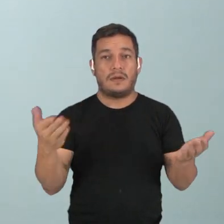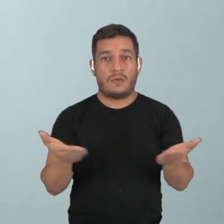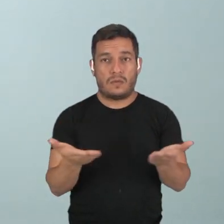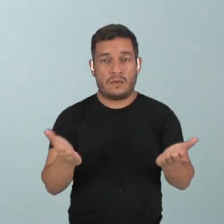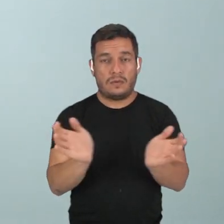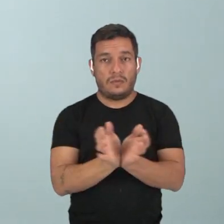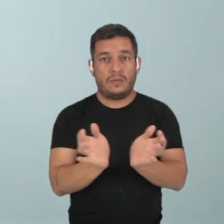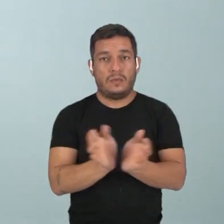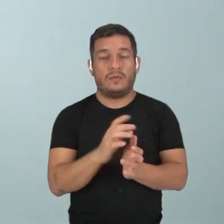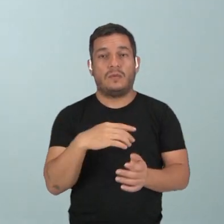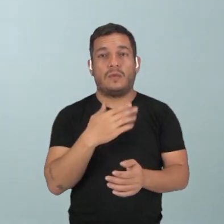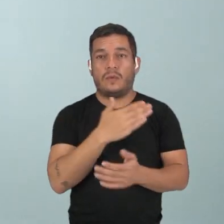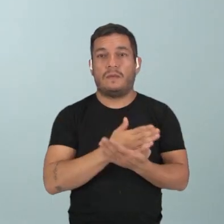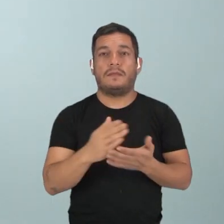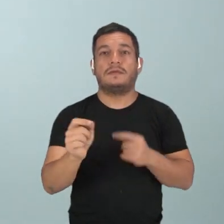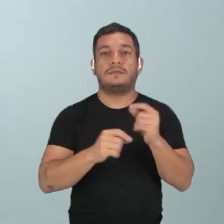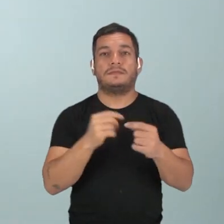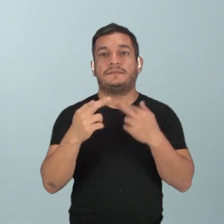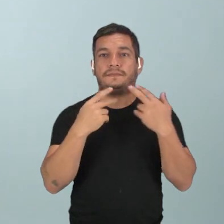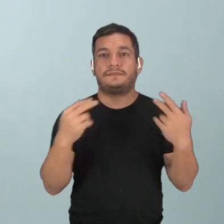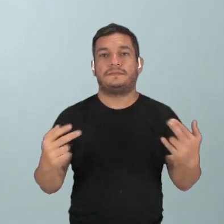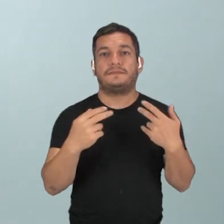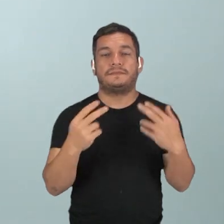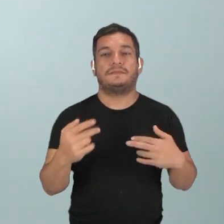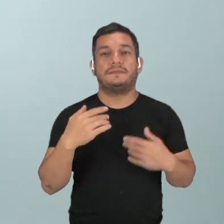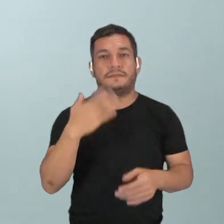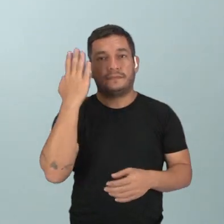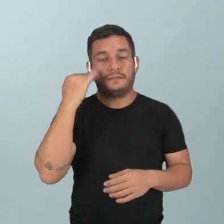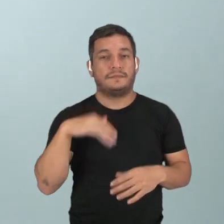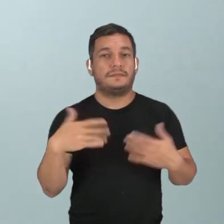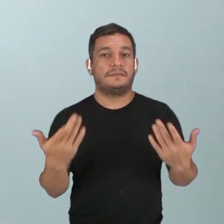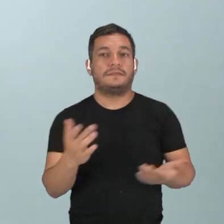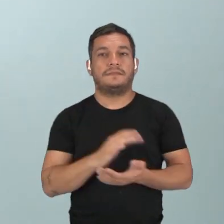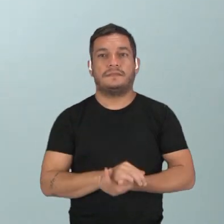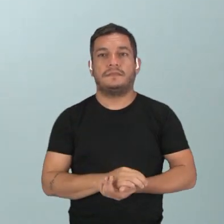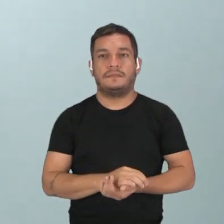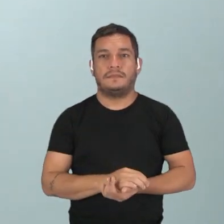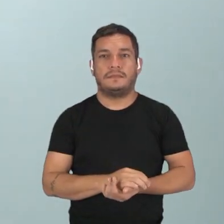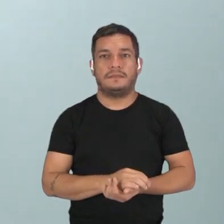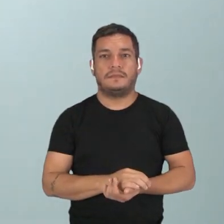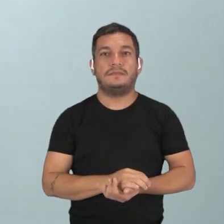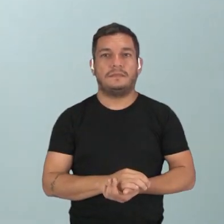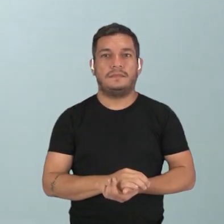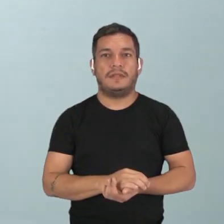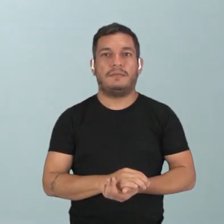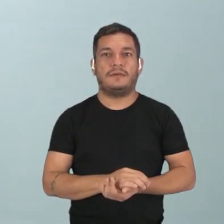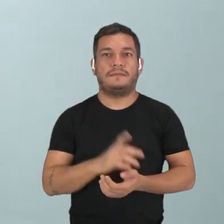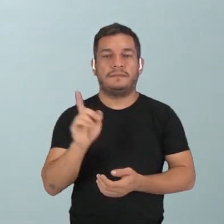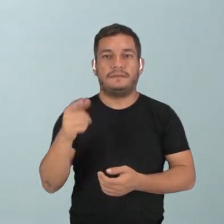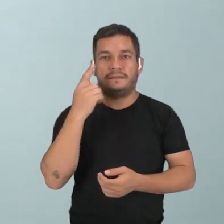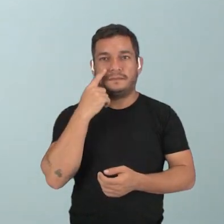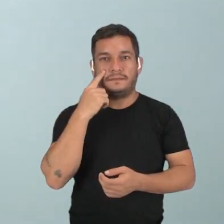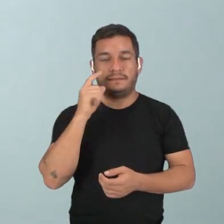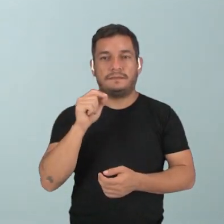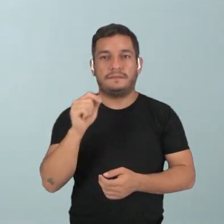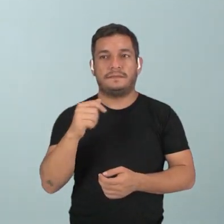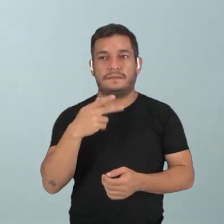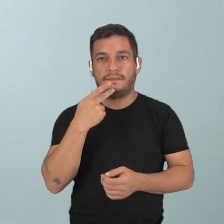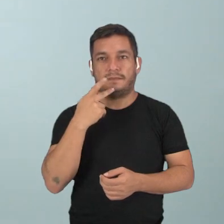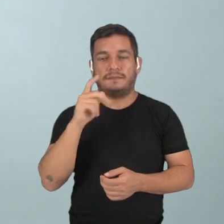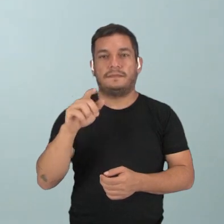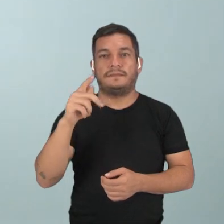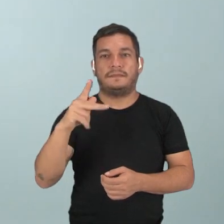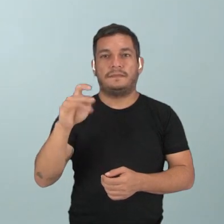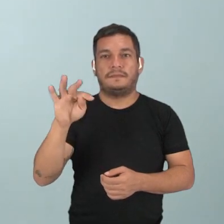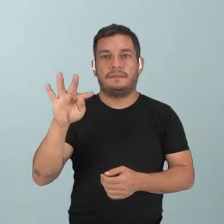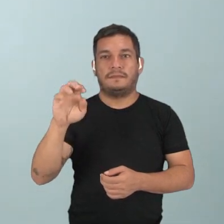começam algumas novidades. Vamos já saber que novidades são essas. Primeiro que quando a gente fala de pteridófitas, se a gente for ver o que